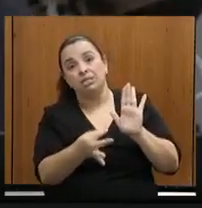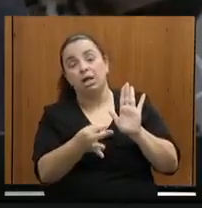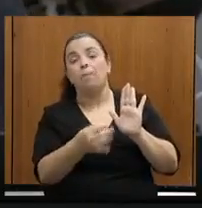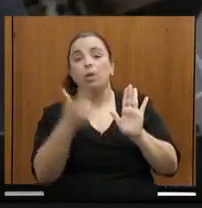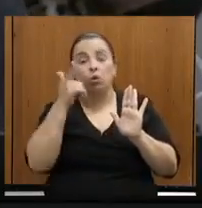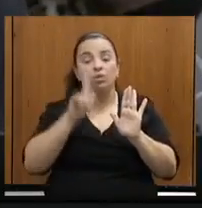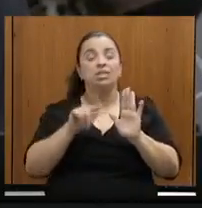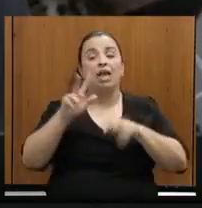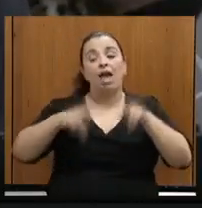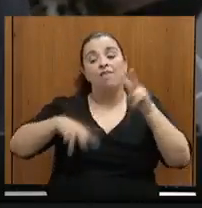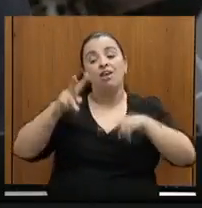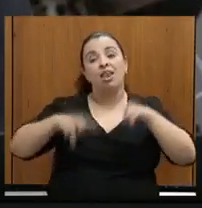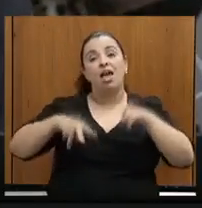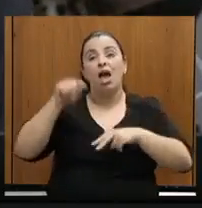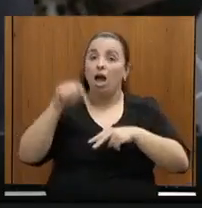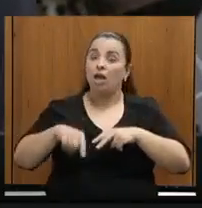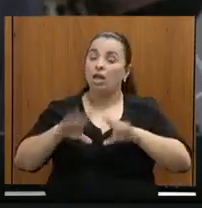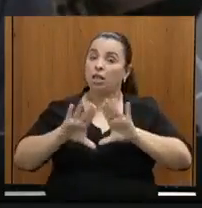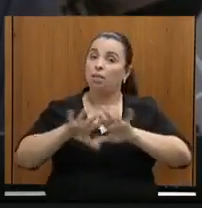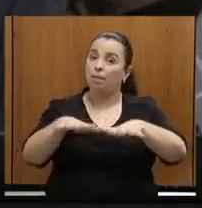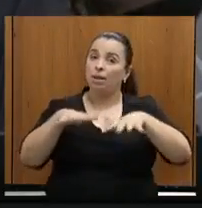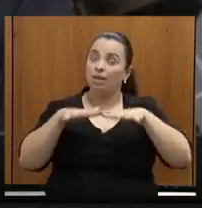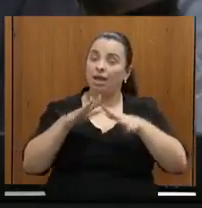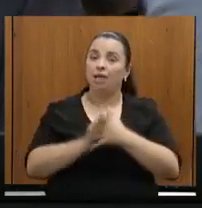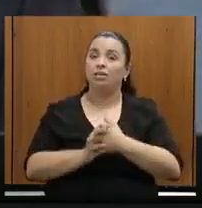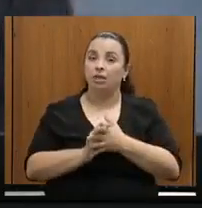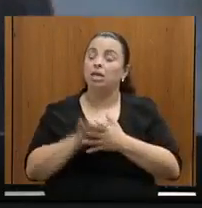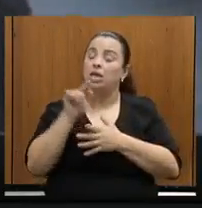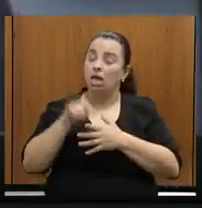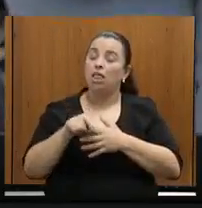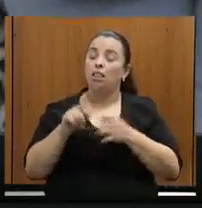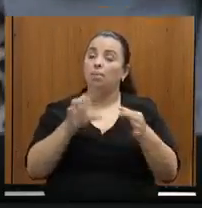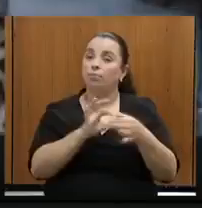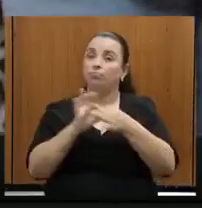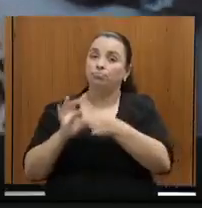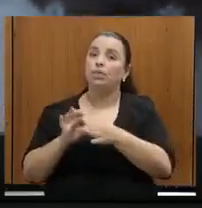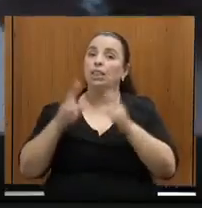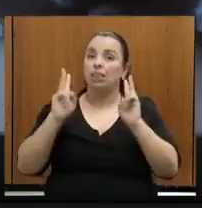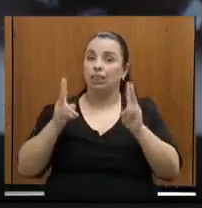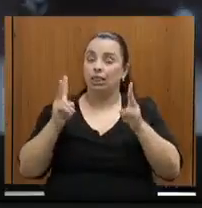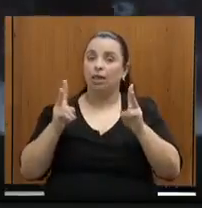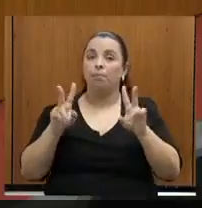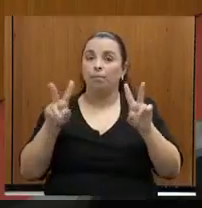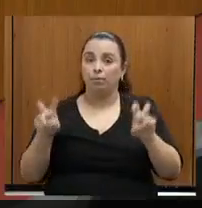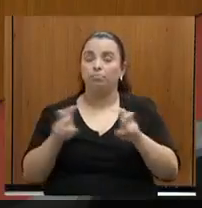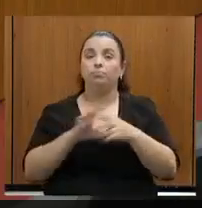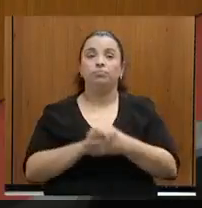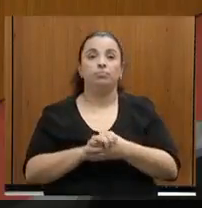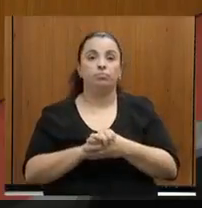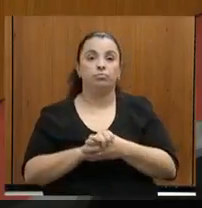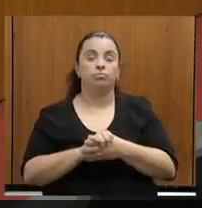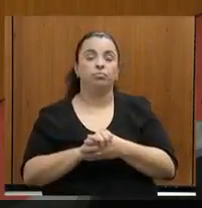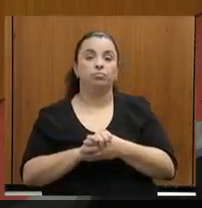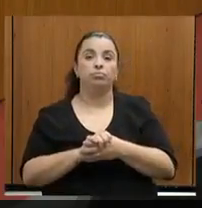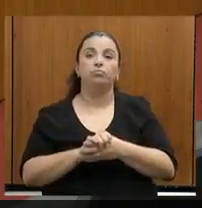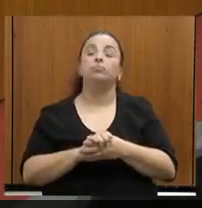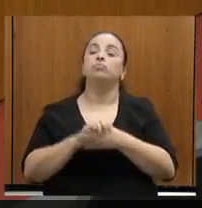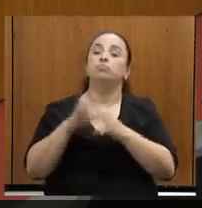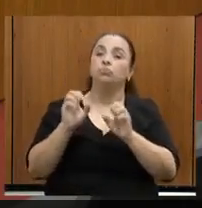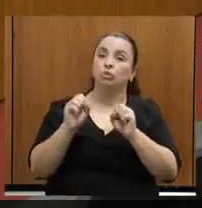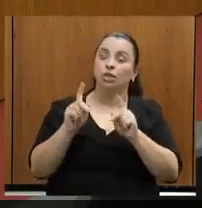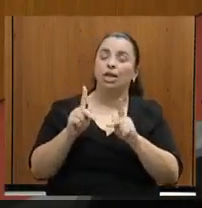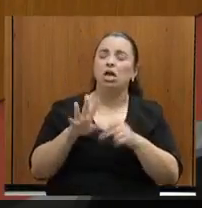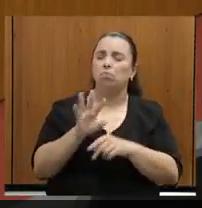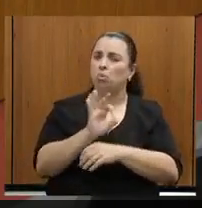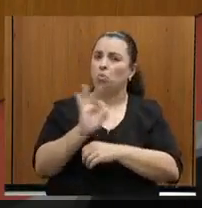o tombamento da Serra do Curral. Com a palavra, o secretário. Ok. Um ótimo mecanismo também, deputado,